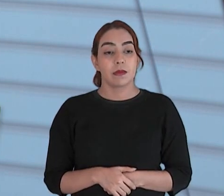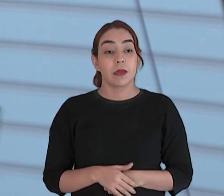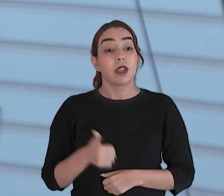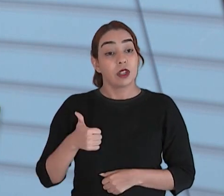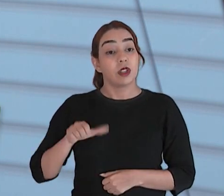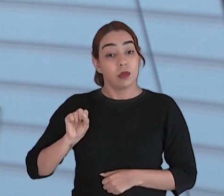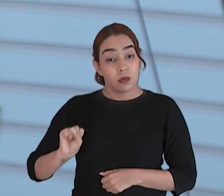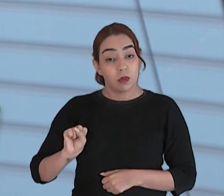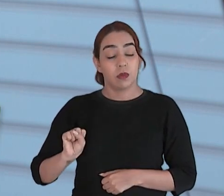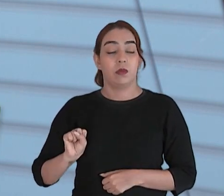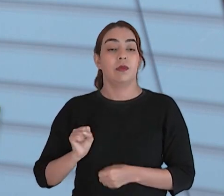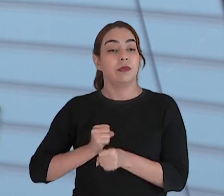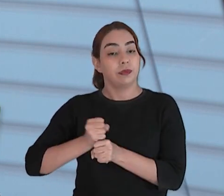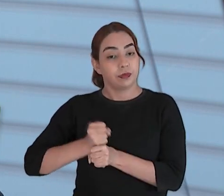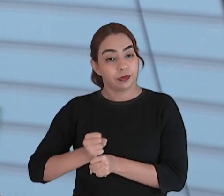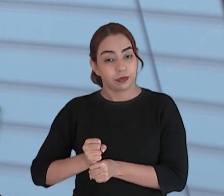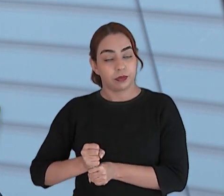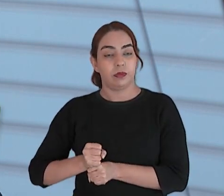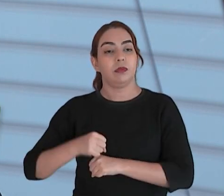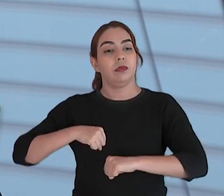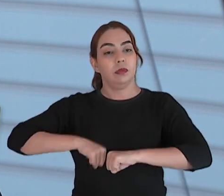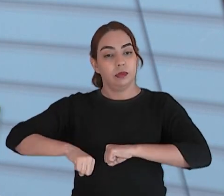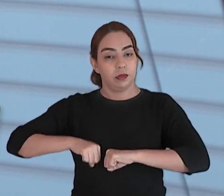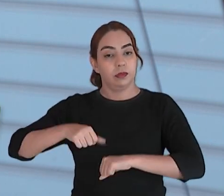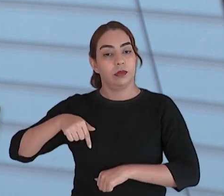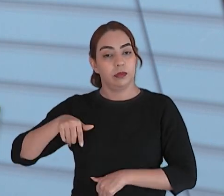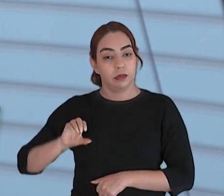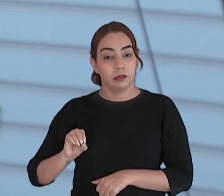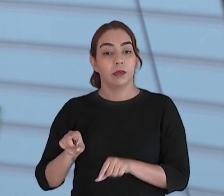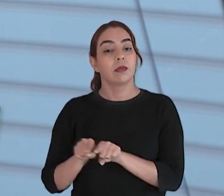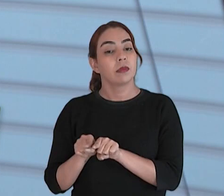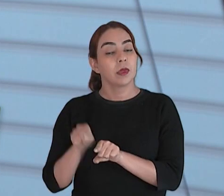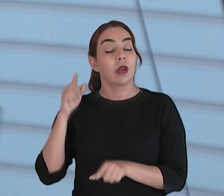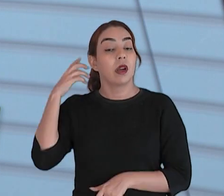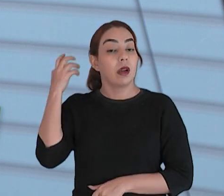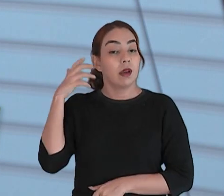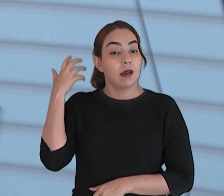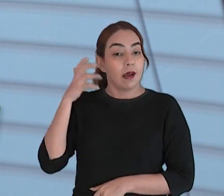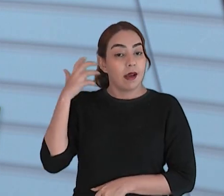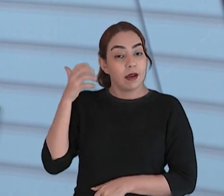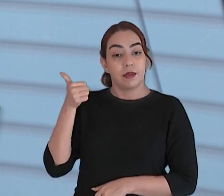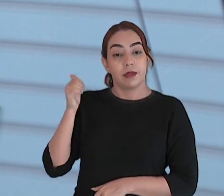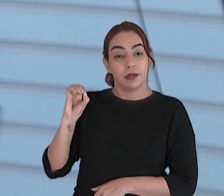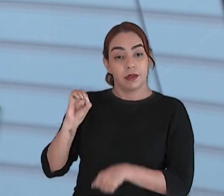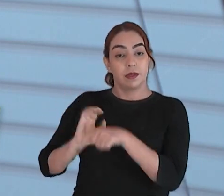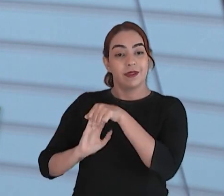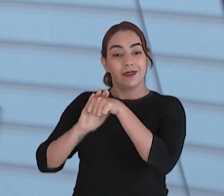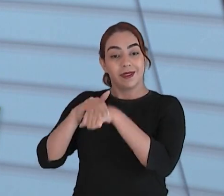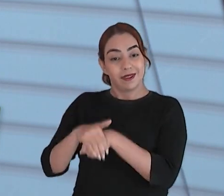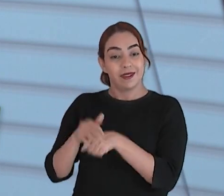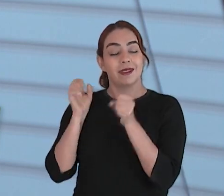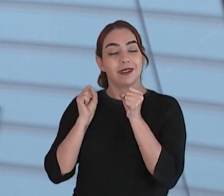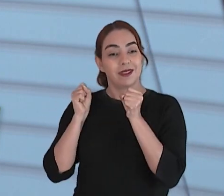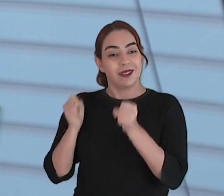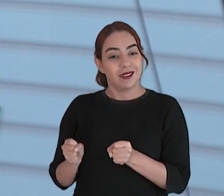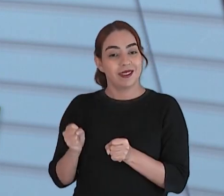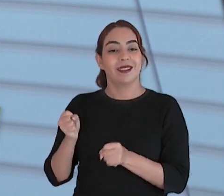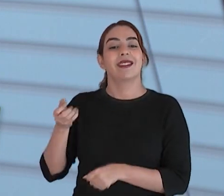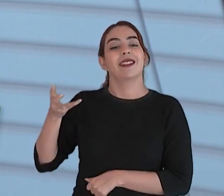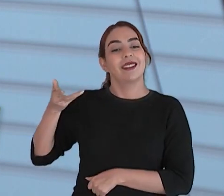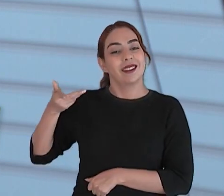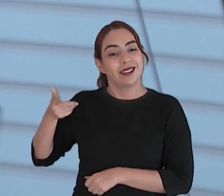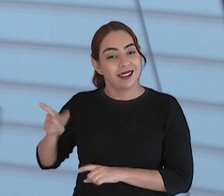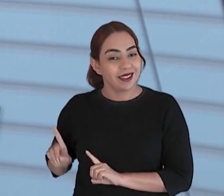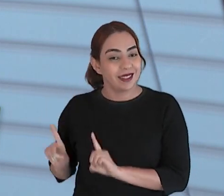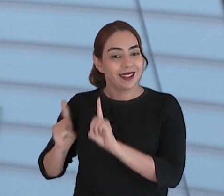programa Questão de Ordem. E você que nos ouve também pela FM Assembleia, nas ondas do rádio, 10 da noite, você pode ouvir o programa com qualidade digital